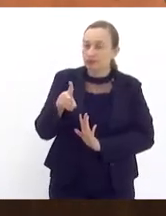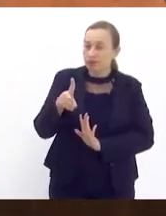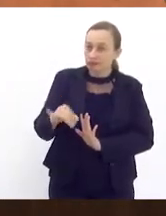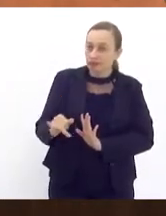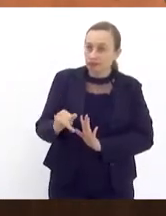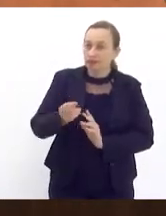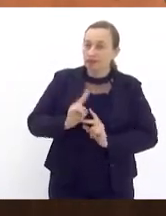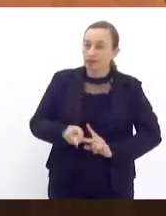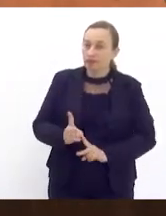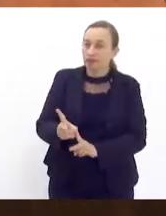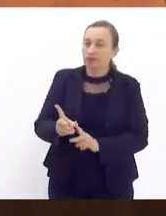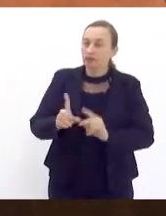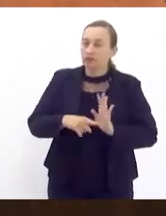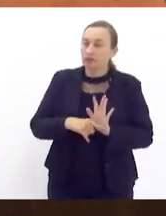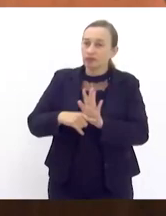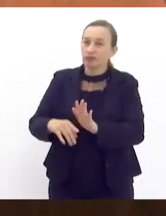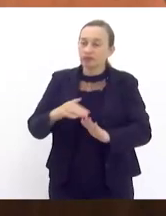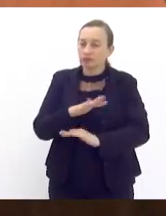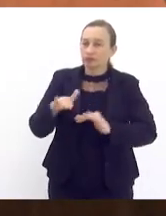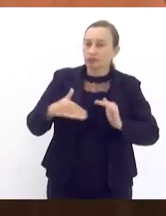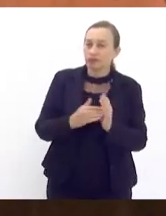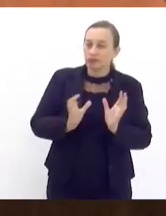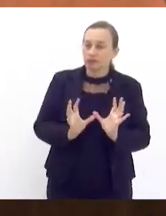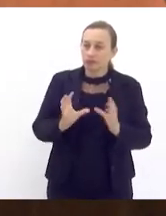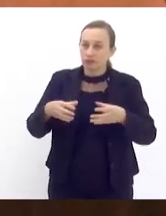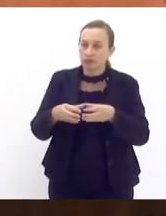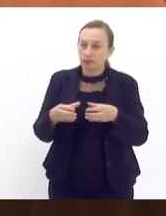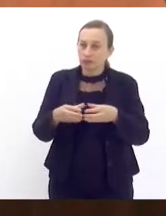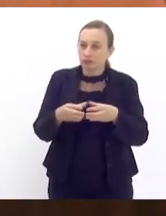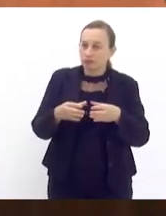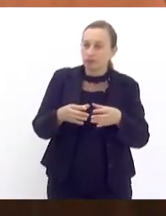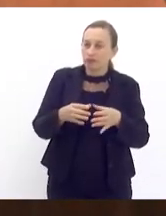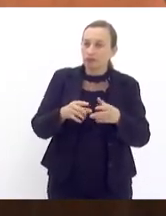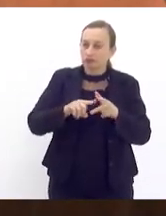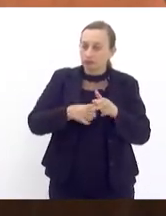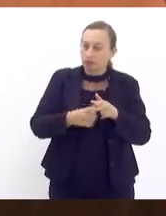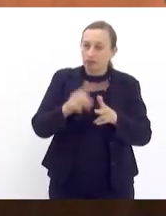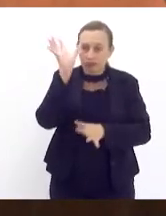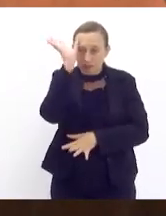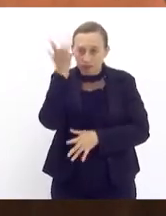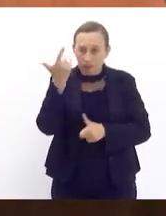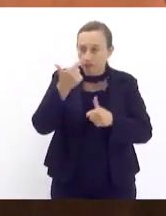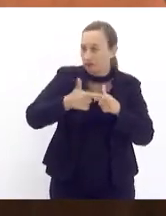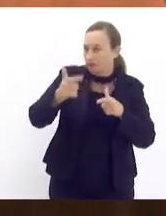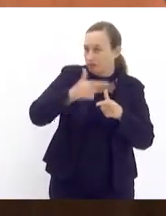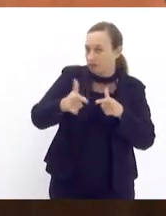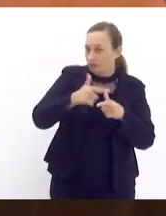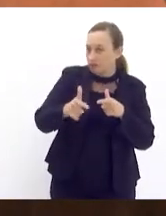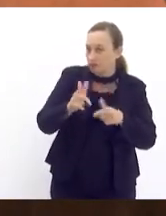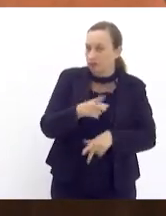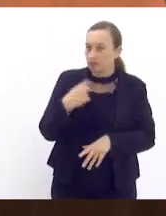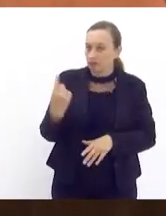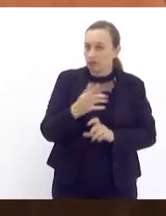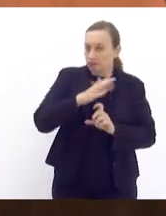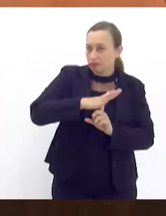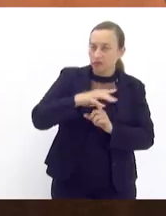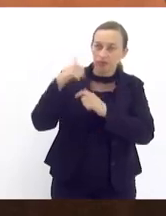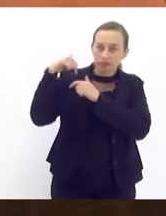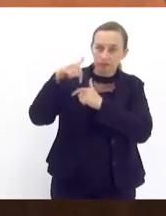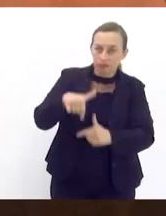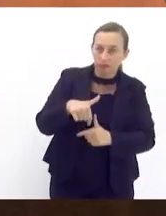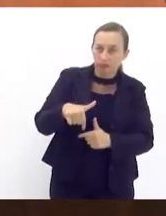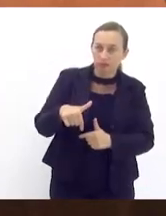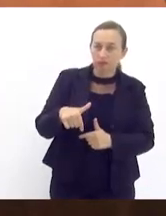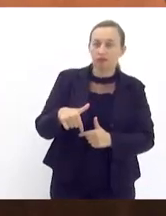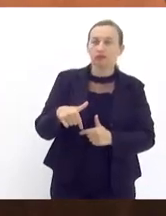e continuar atendendo toda a comissão para ajeitar e resolver o problema e a nossa feira tradicional que é